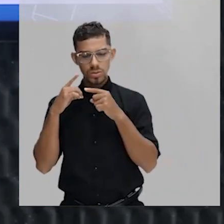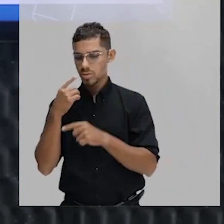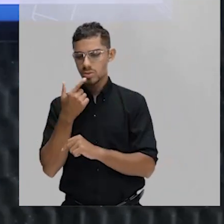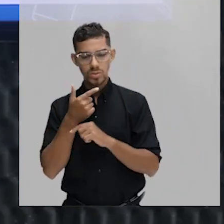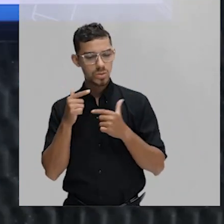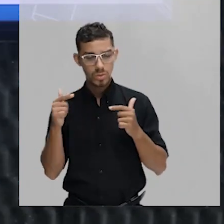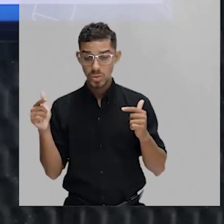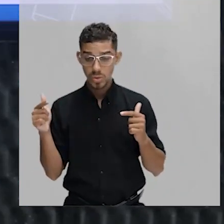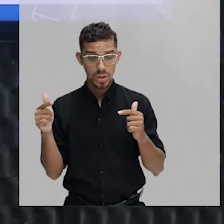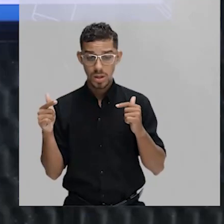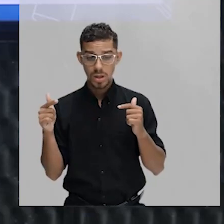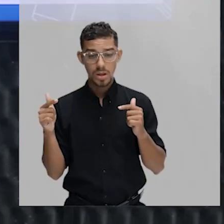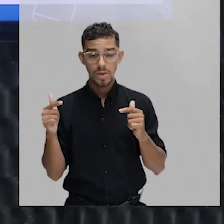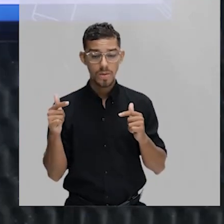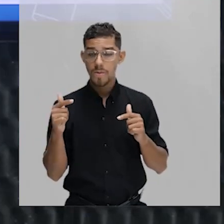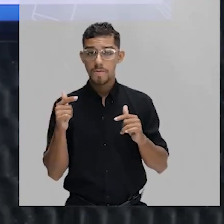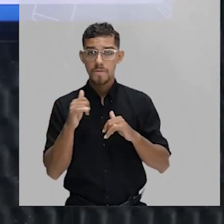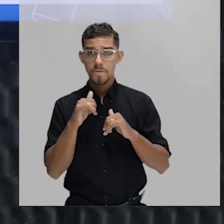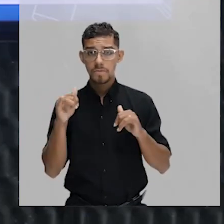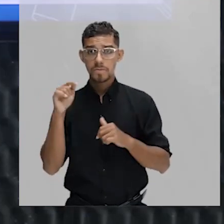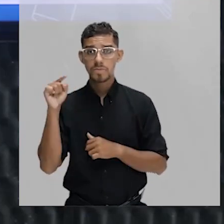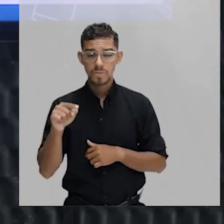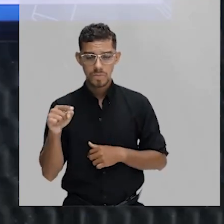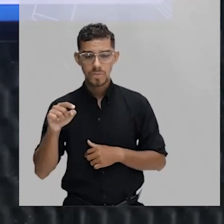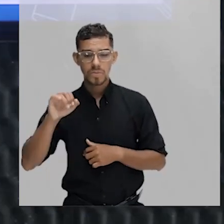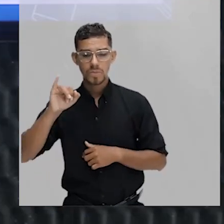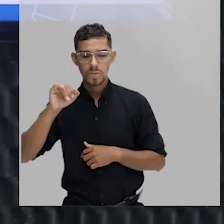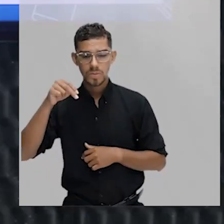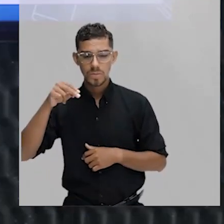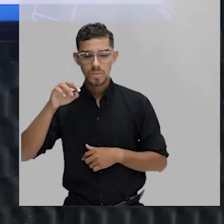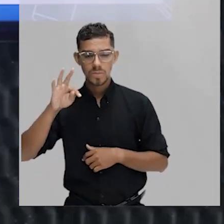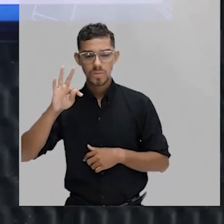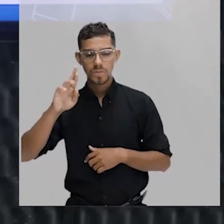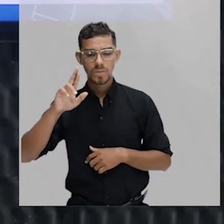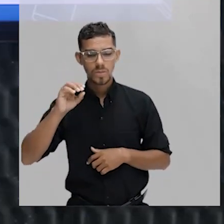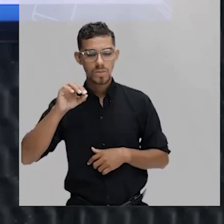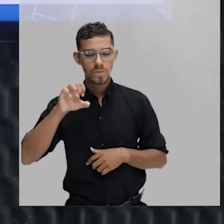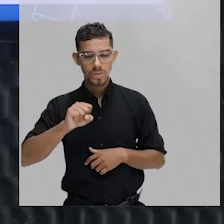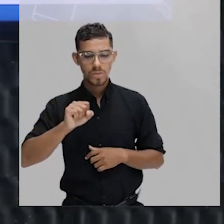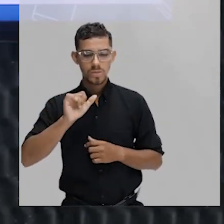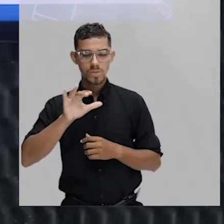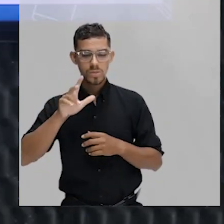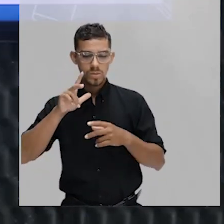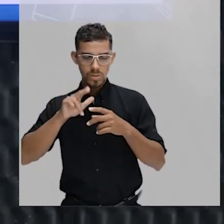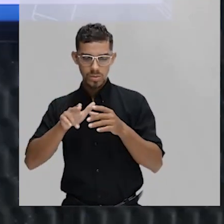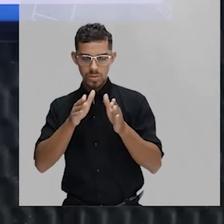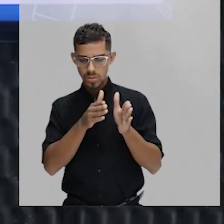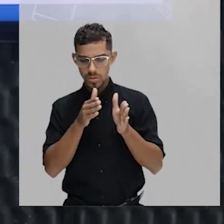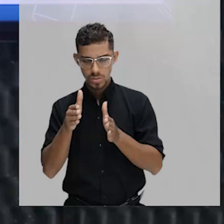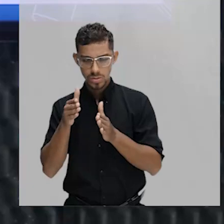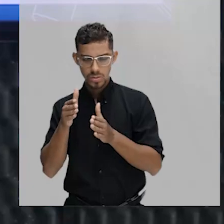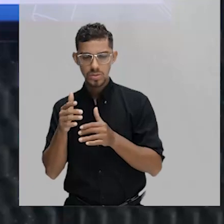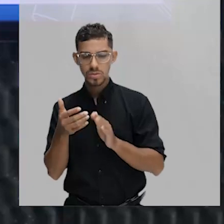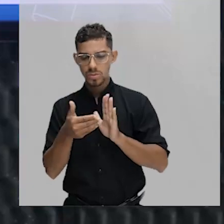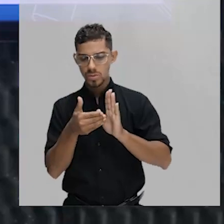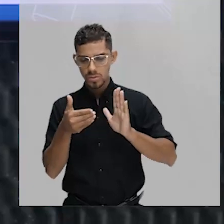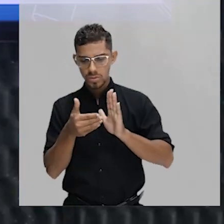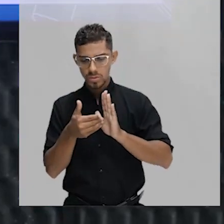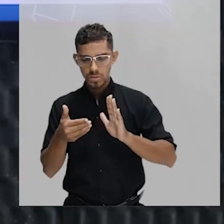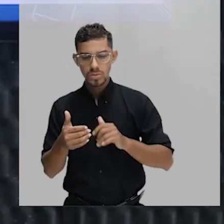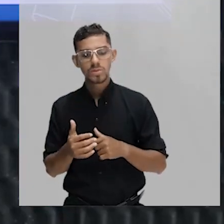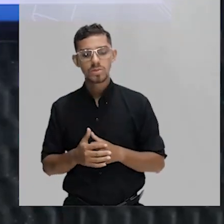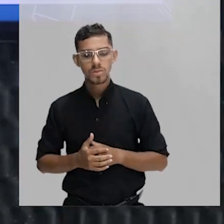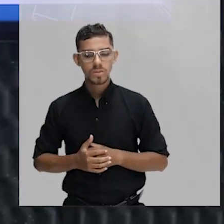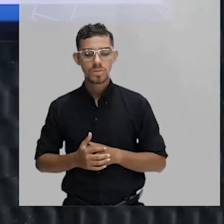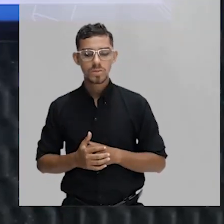nenhuma. São os íntrons. Então, eles são recortados. Esse processo em que são recortados os íntrons, a gente chama